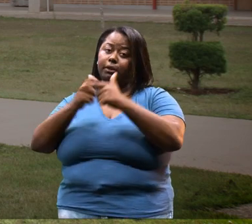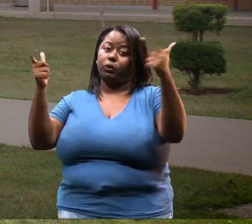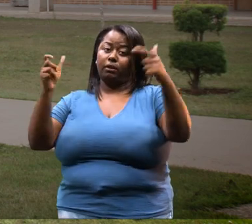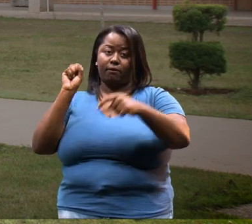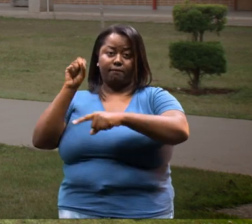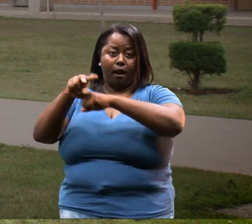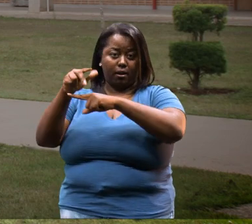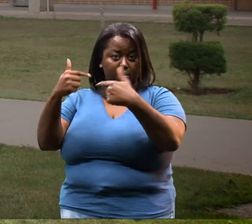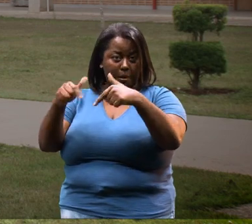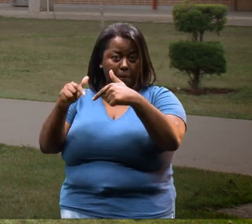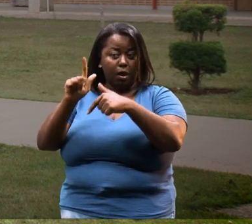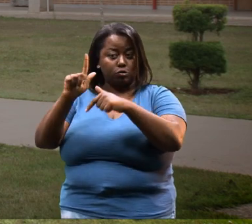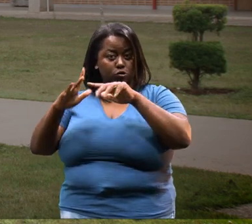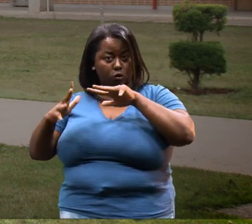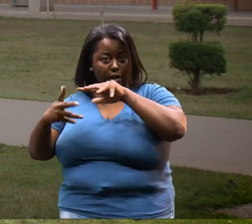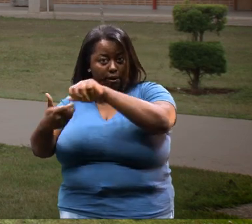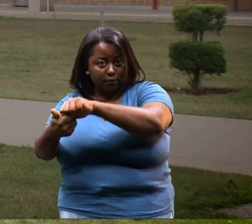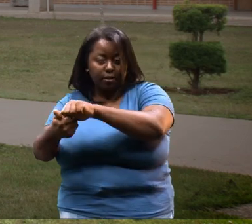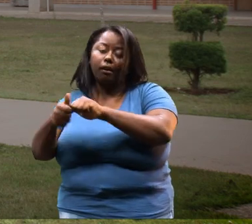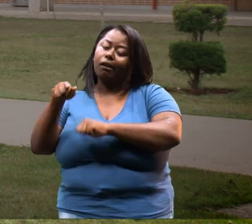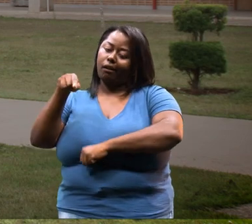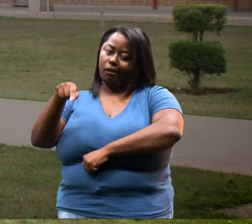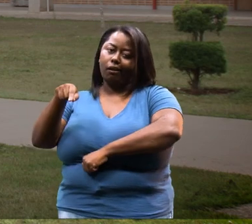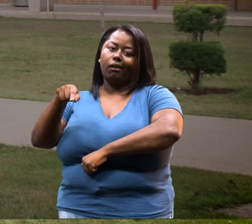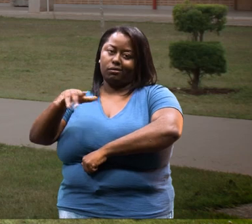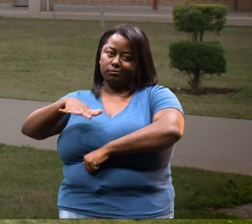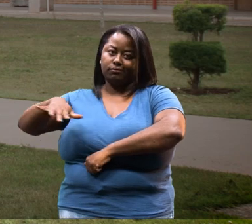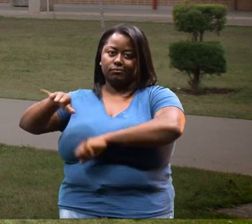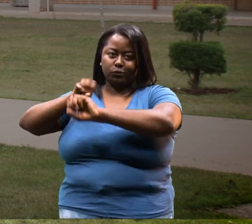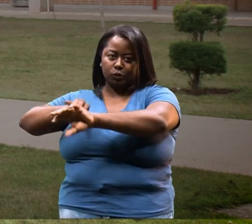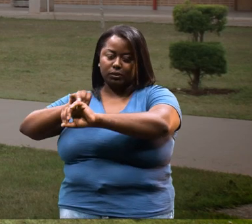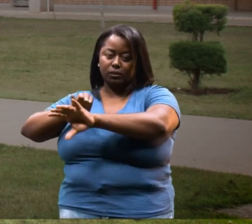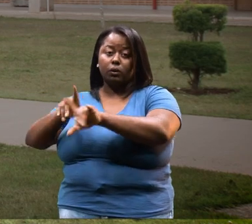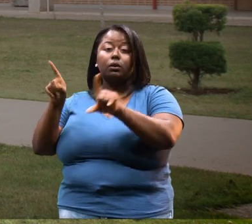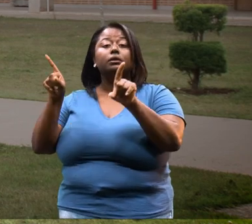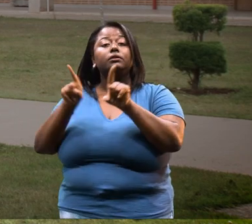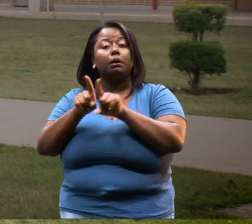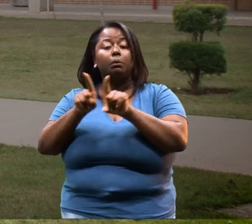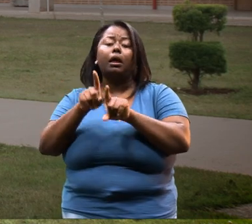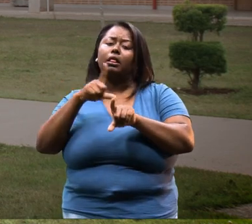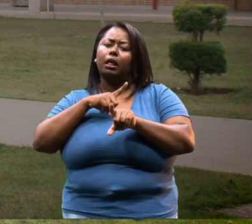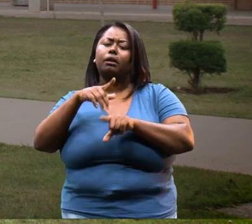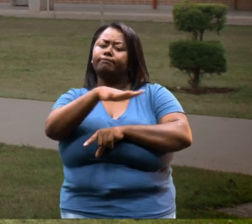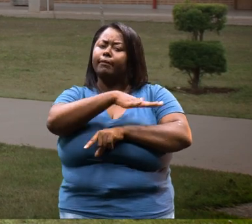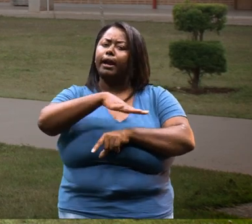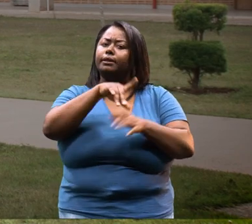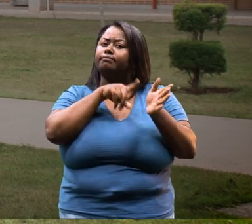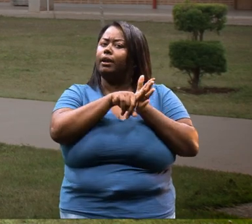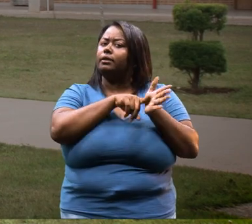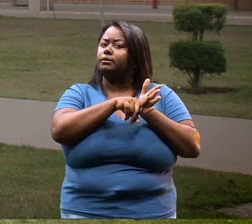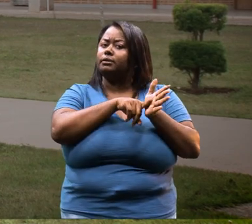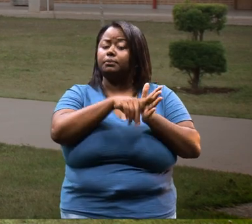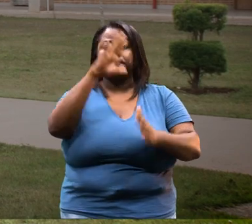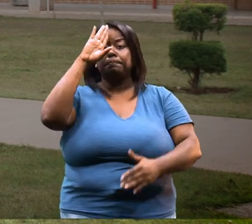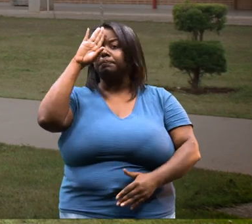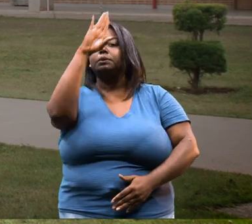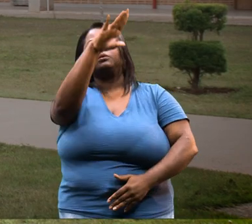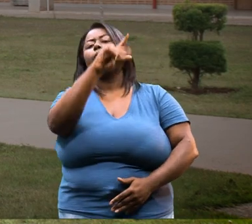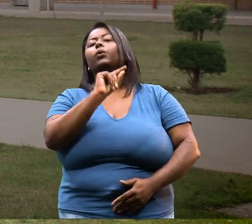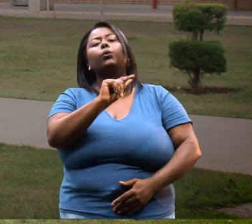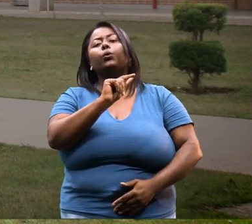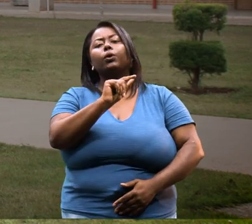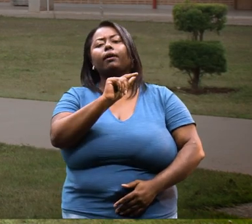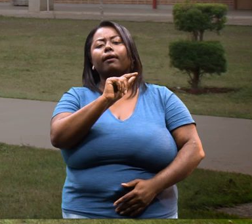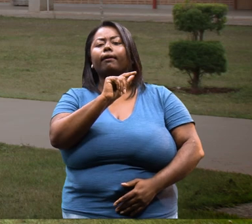a maioria das vagas de emprego de geografia são voltadas para essa área, mas a gente encontra também muita área de pesquisa e, principalmente,